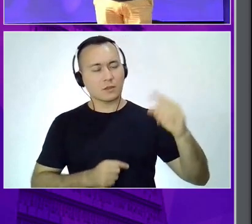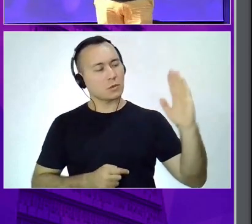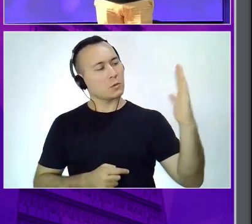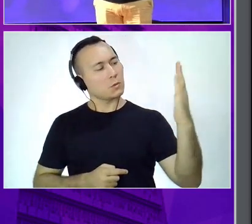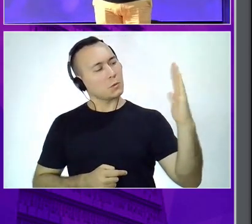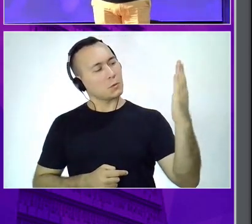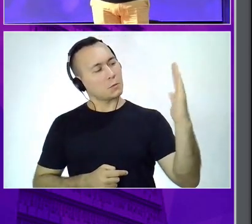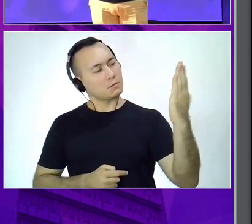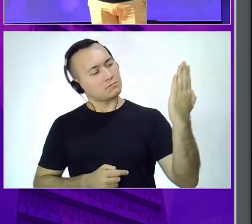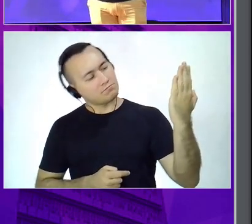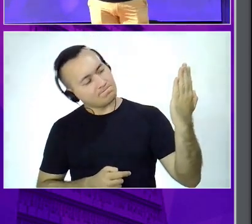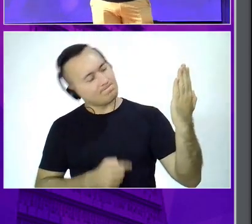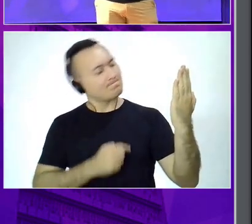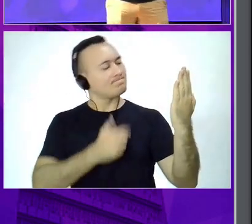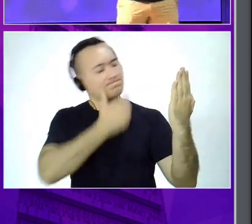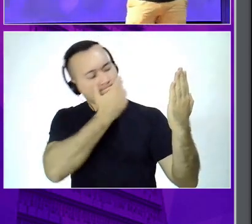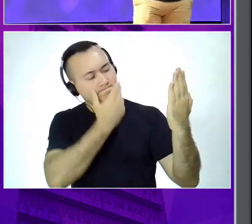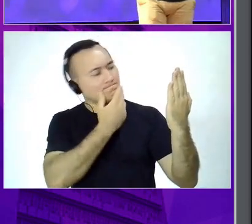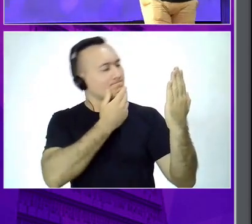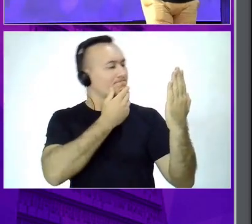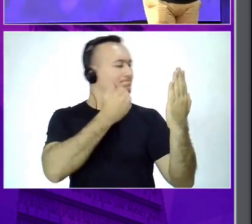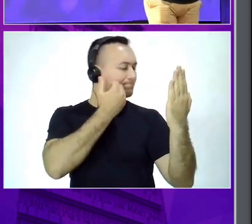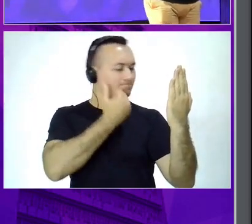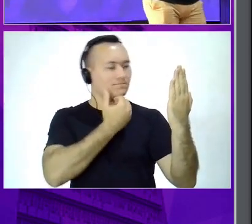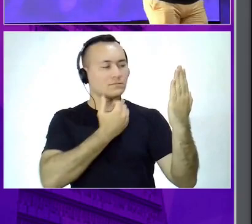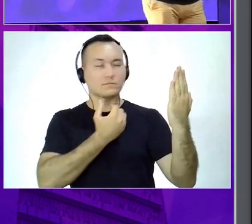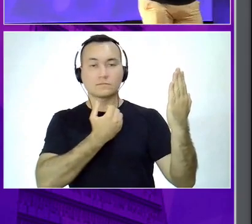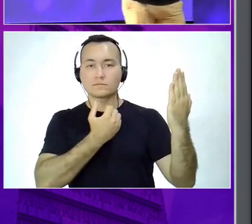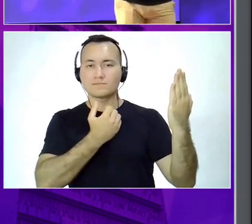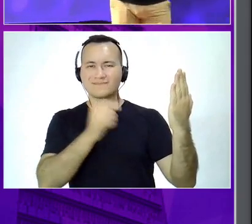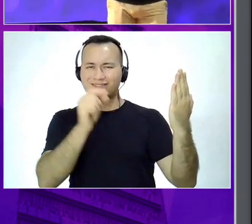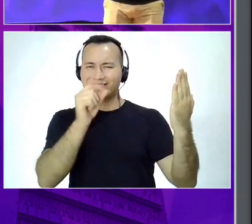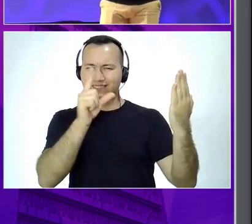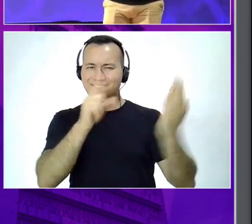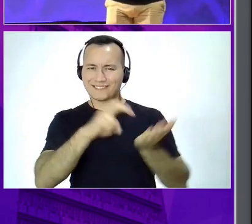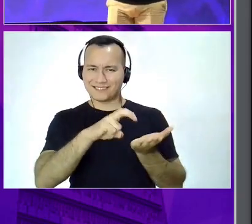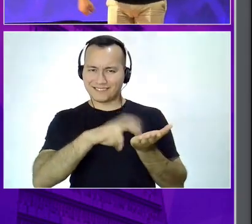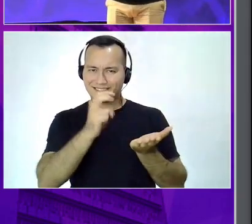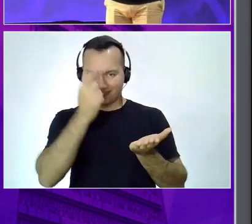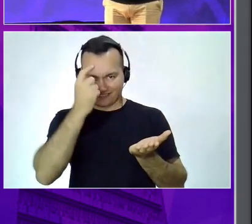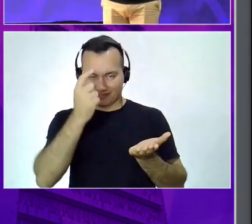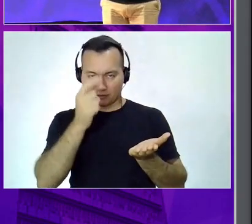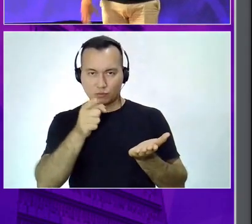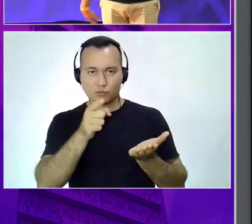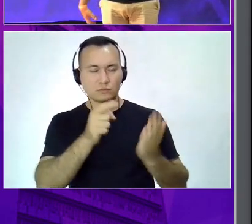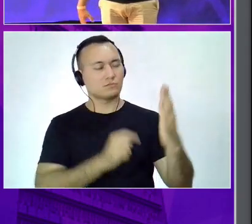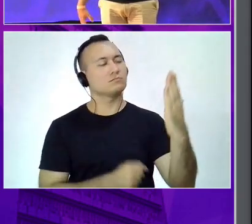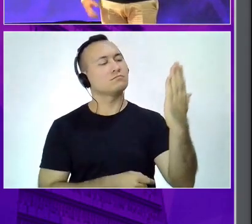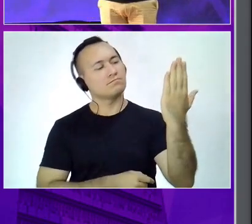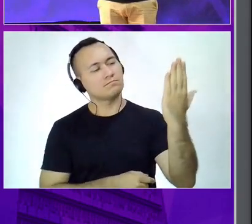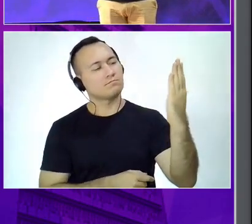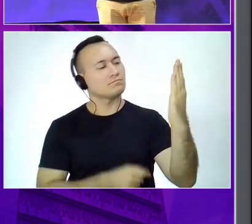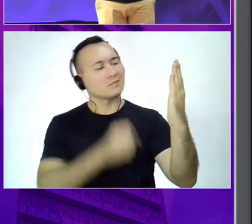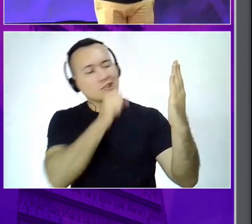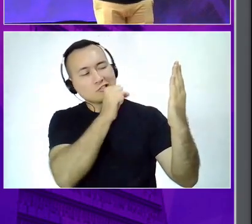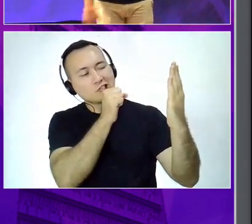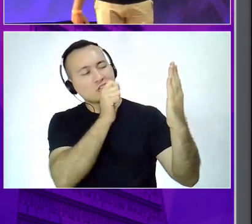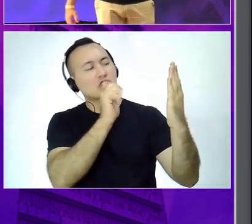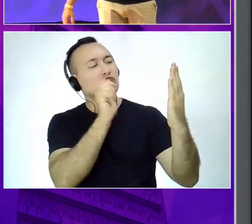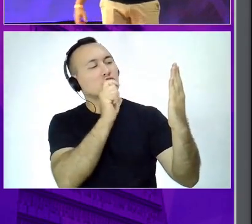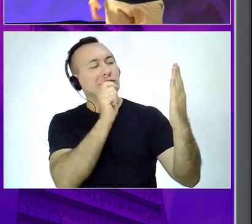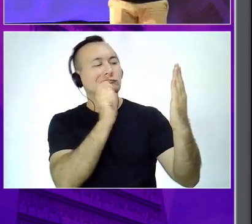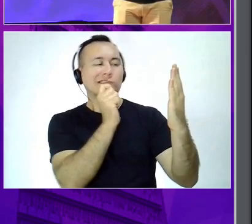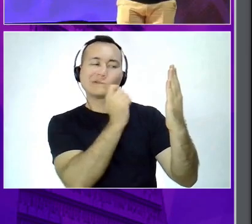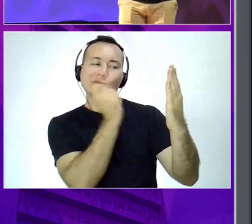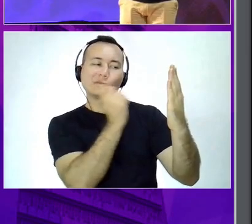enxergando? Quando você acorda de manhã que se olha no espelho lá fazendo higiene bucal, o que você enxerga no